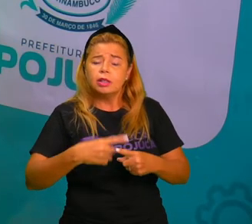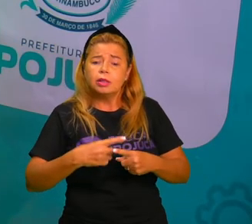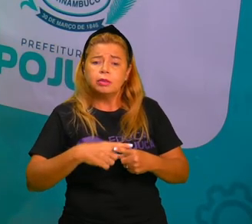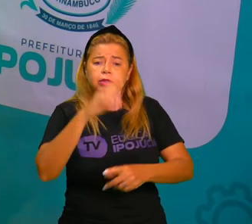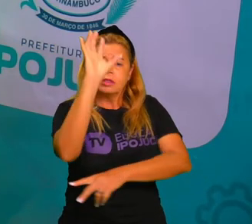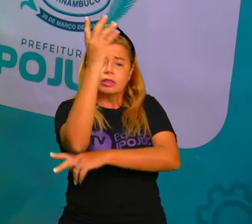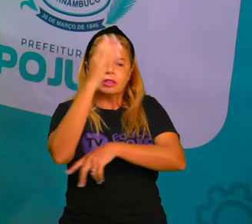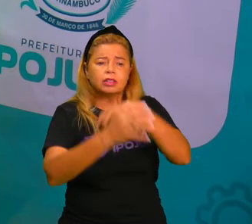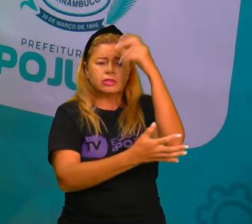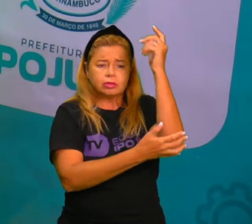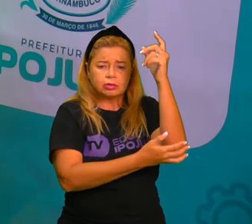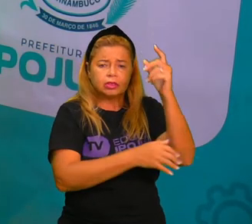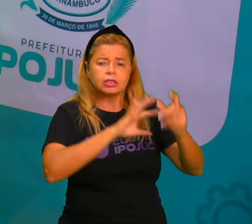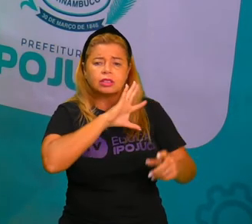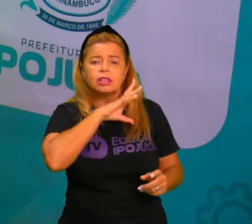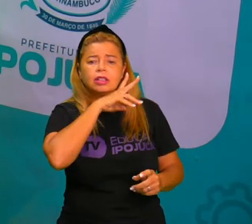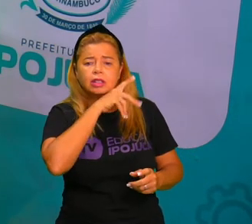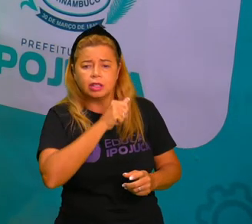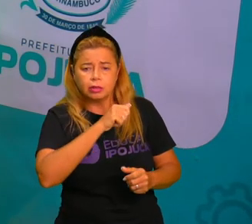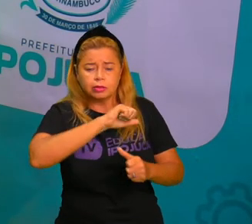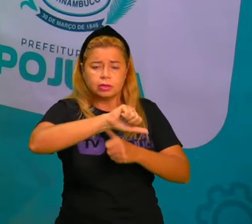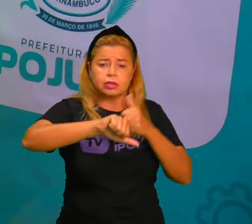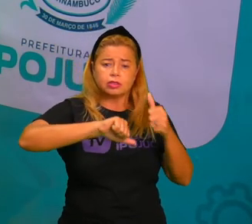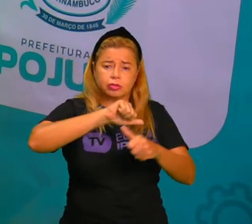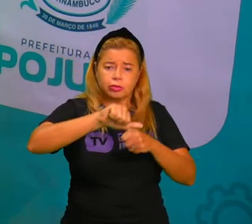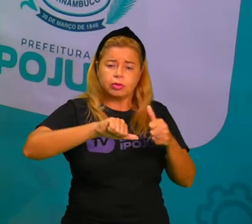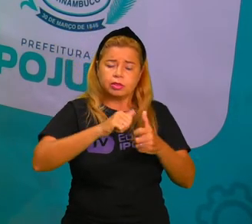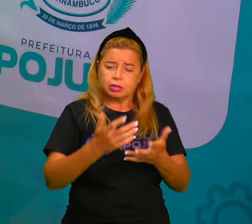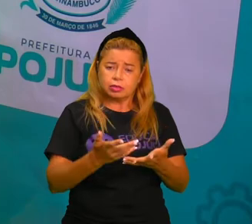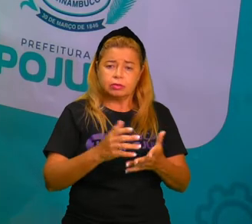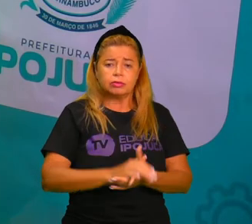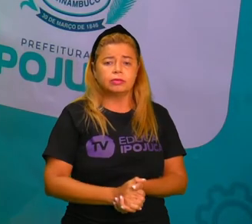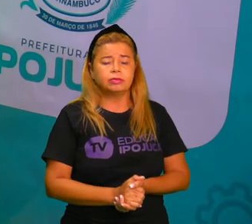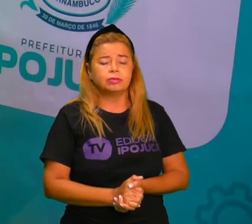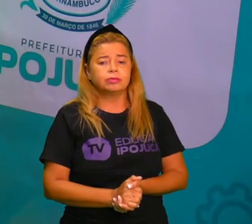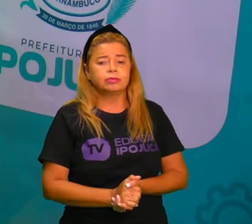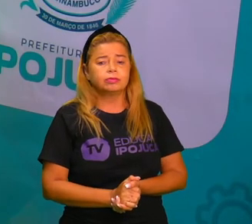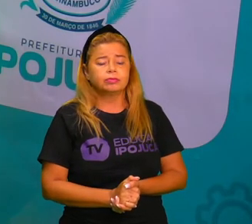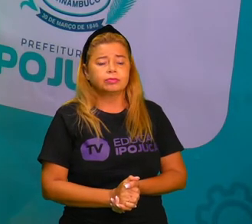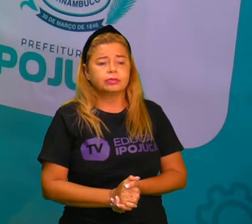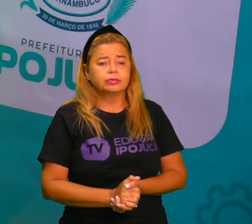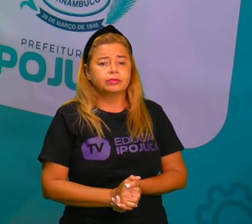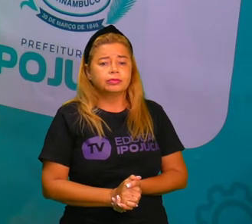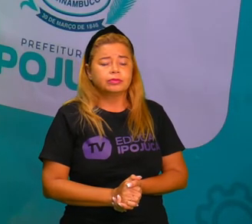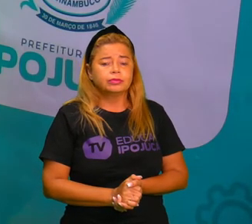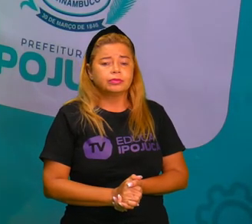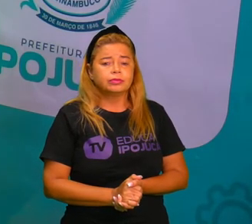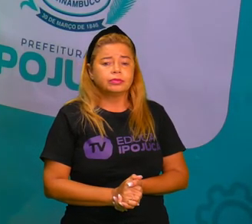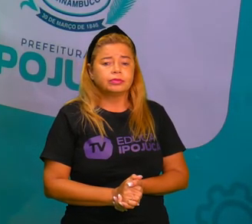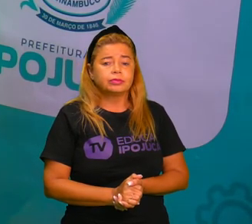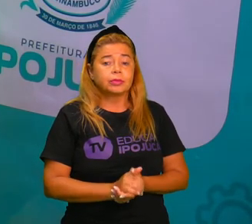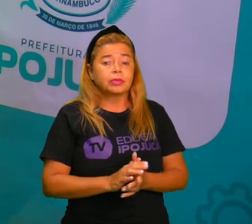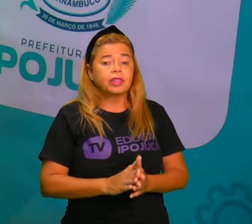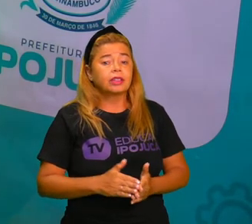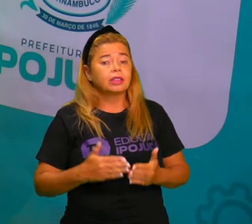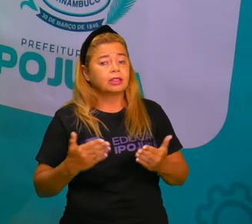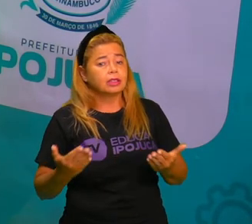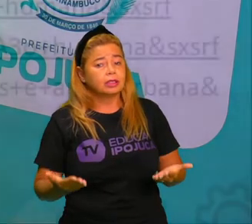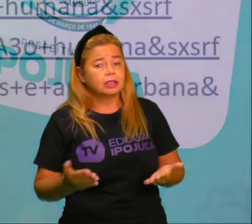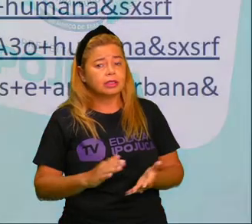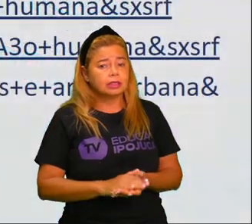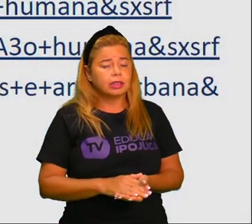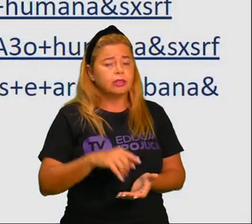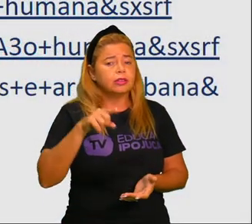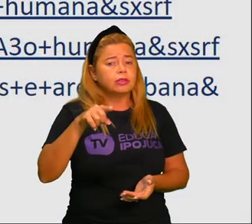desenvolvimento, para a nossa evolução humana e de outras espécies? E aí eu trago aqui essa